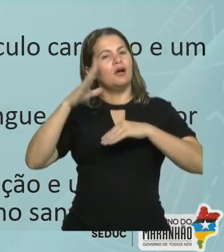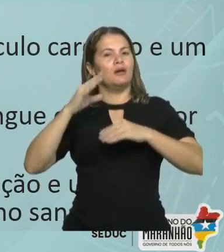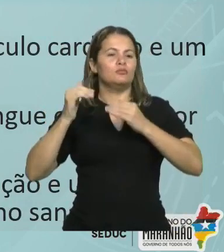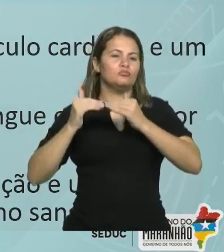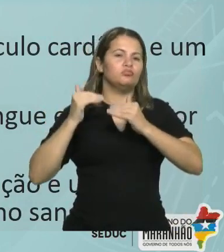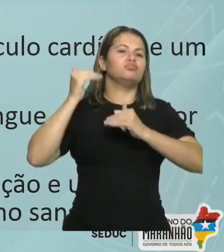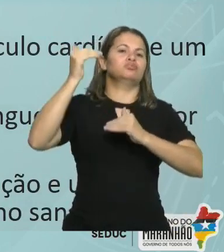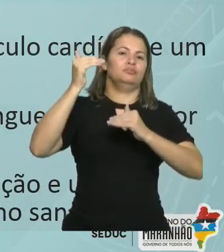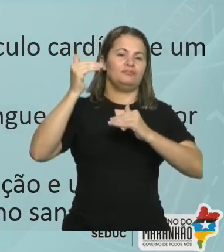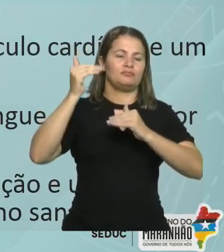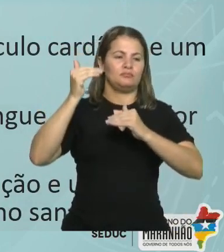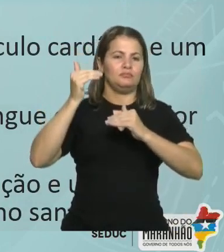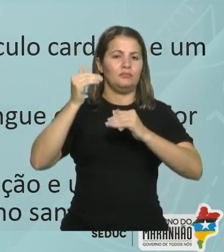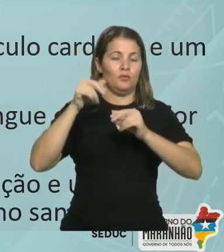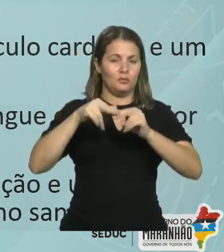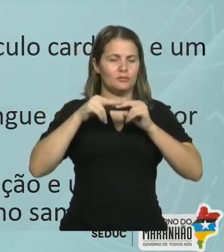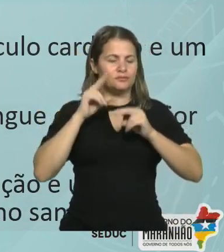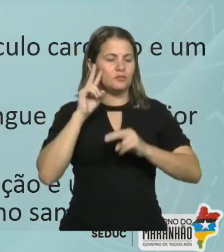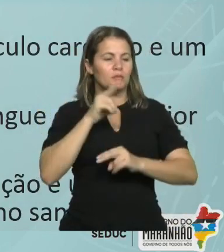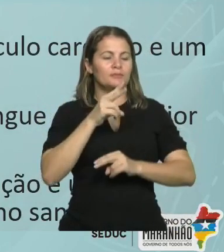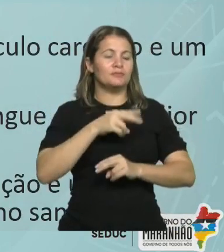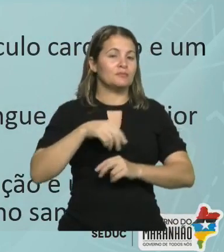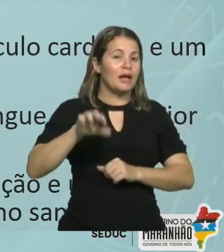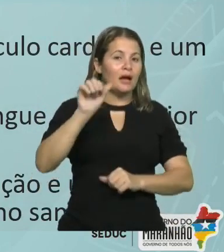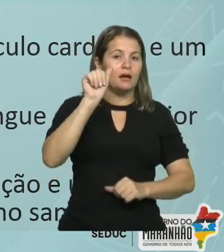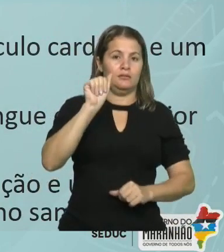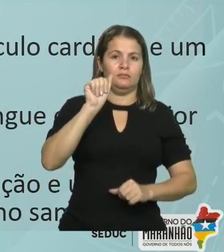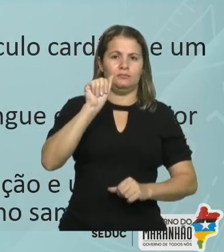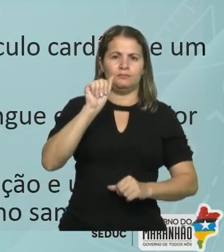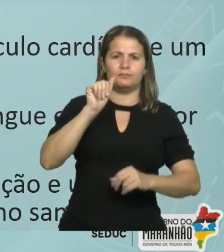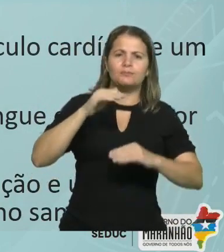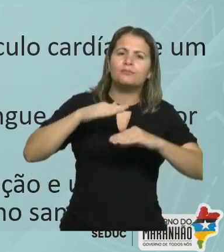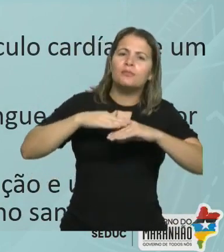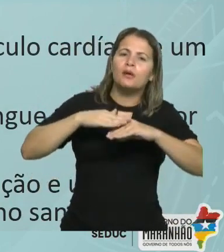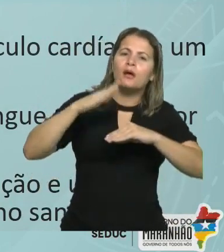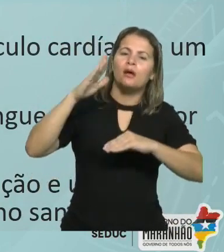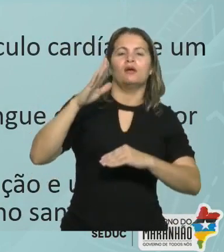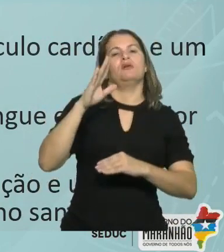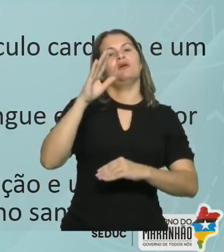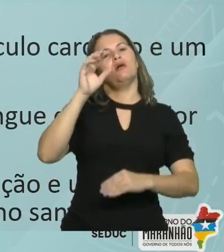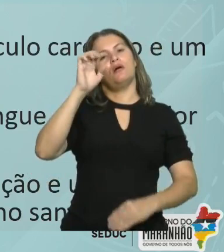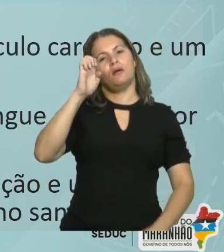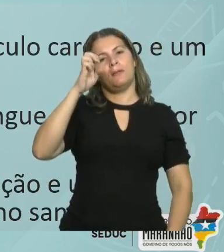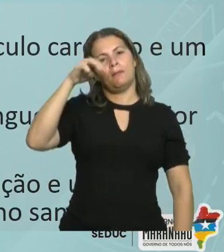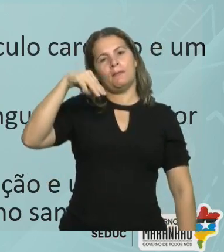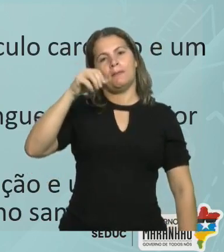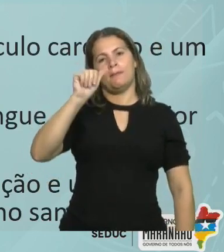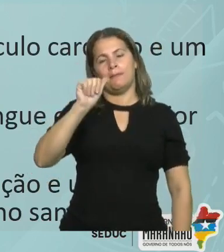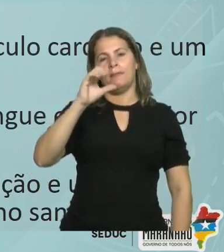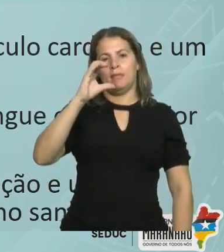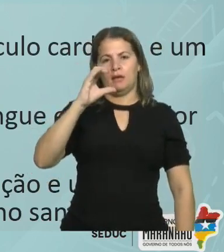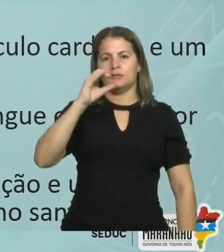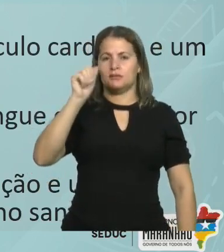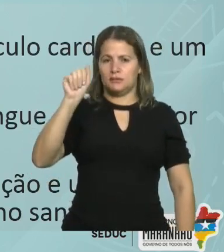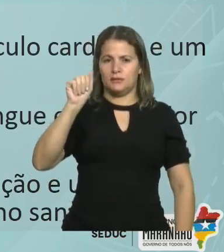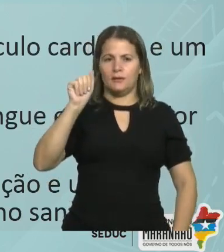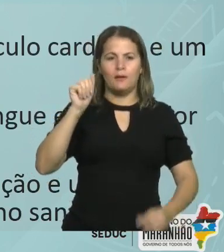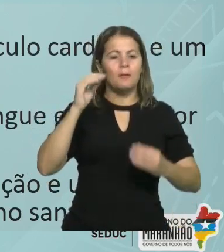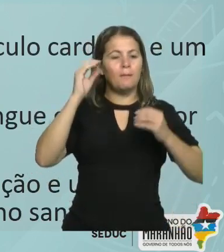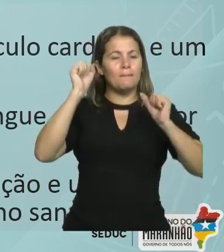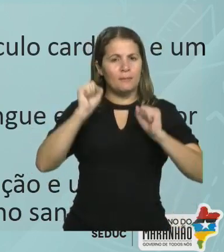Alternativa A, a maior taxa de hemácia permitiria uma menor oxigenação?